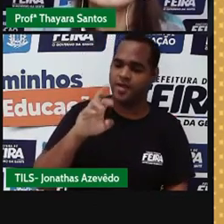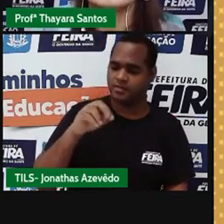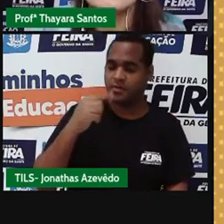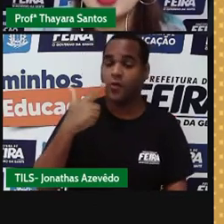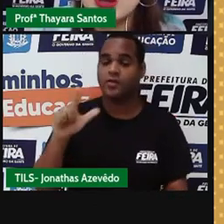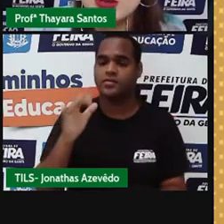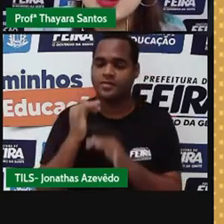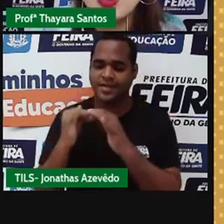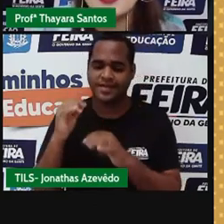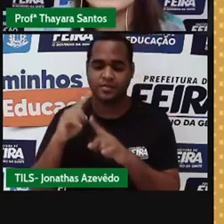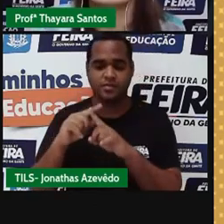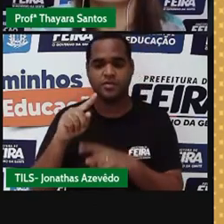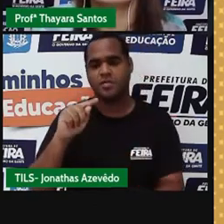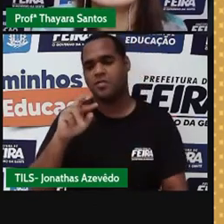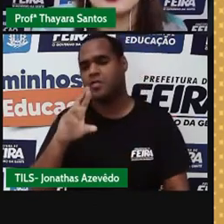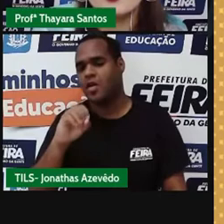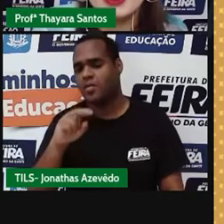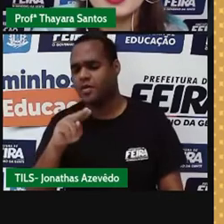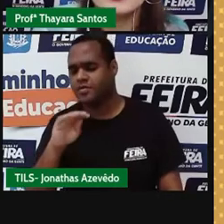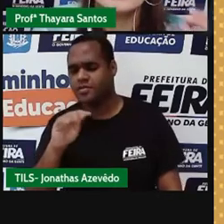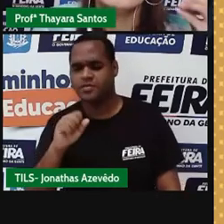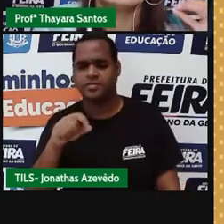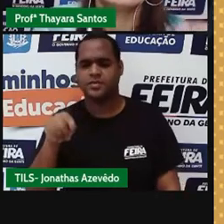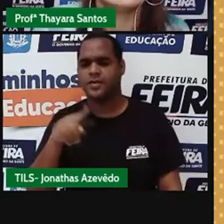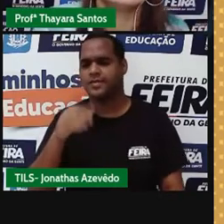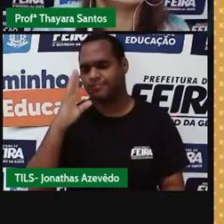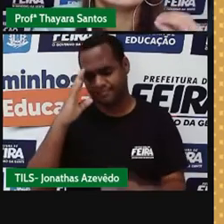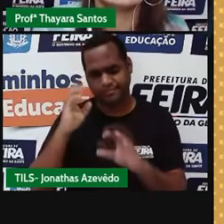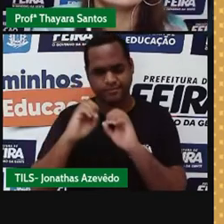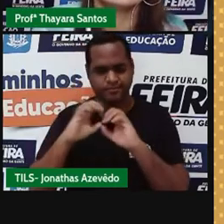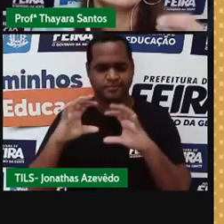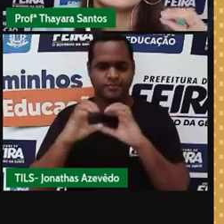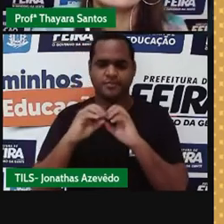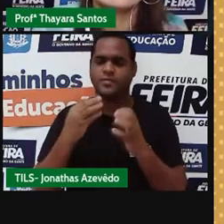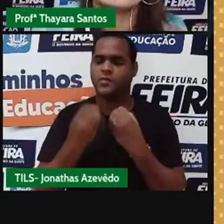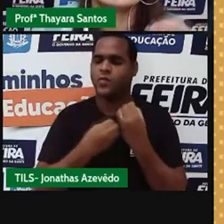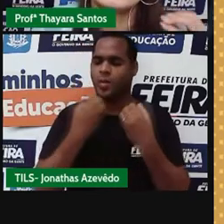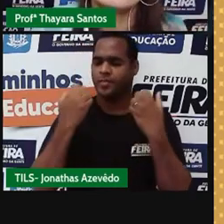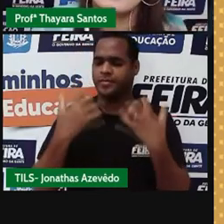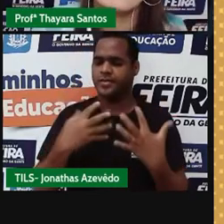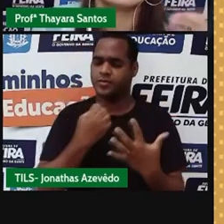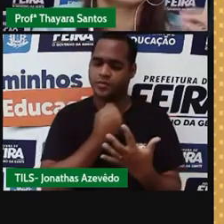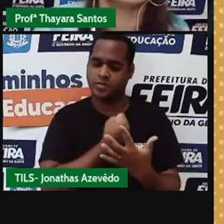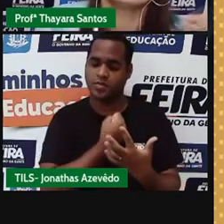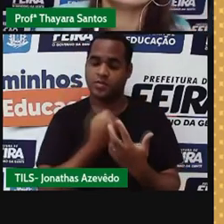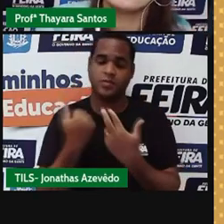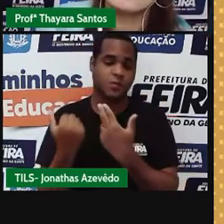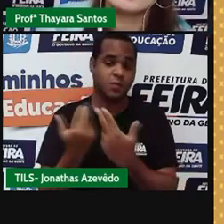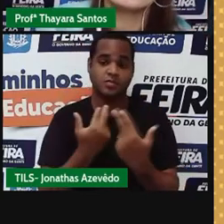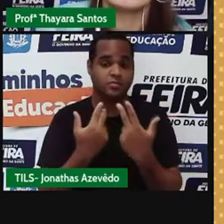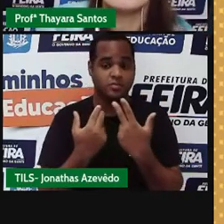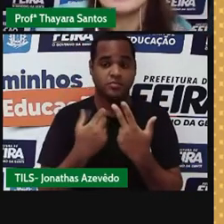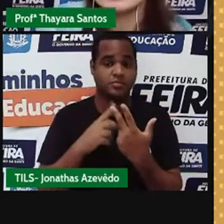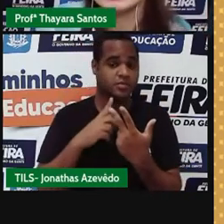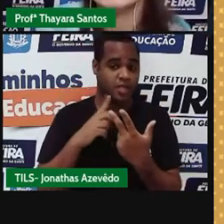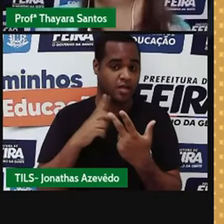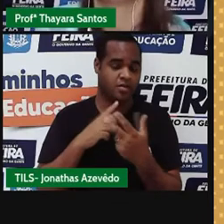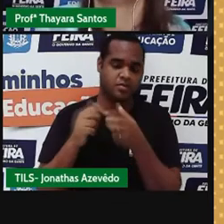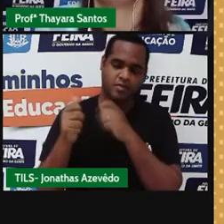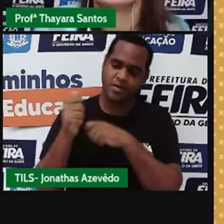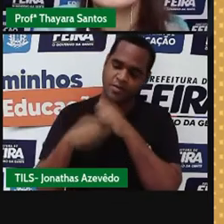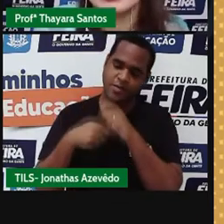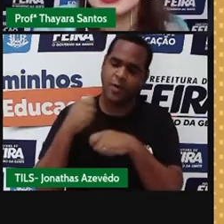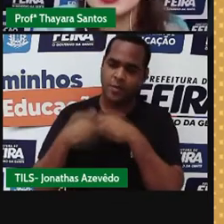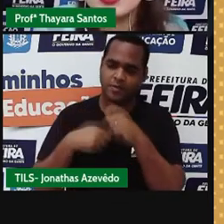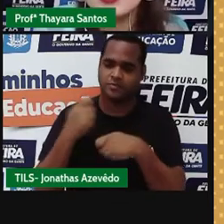elétrons e de prótons? Como é que a gente descobre? O número de elétrons e de prótons vai ser igual ao número atômico. Então, repete aqui.